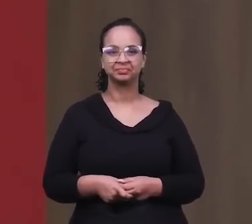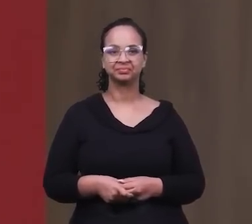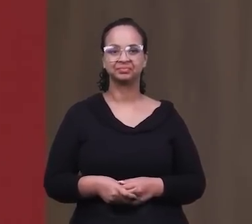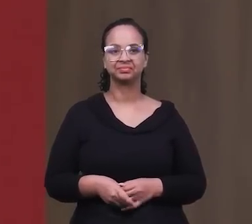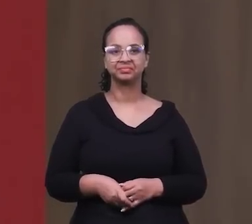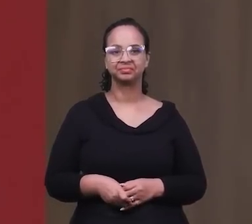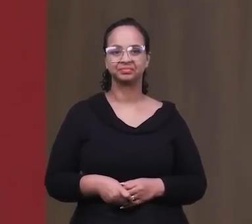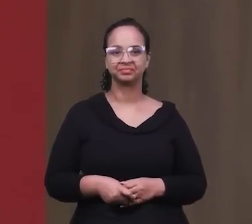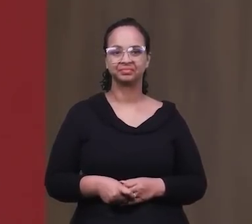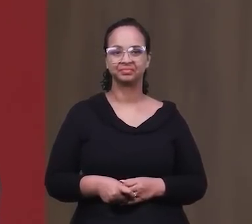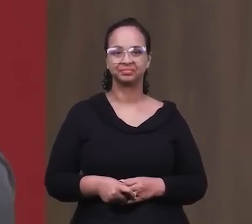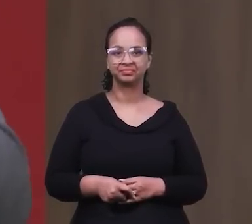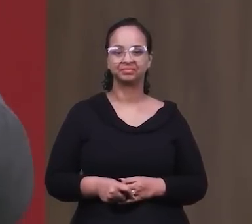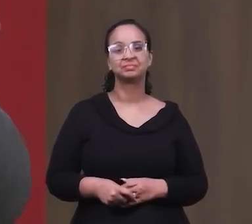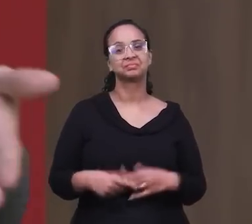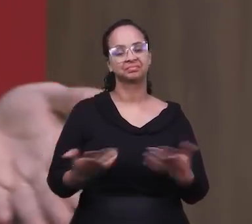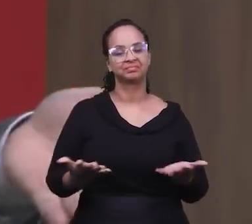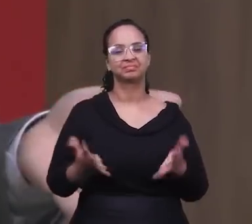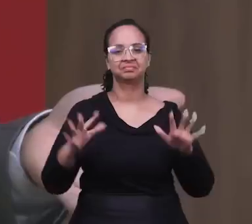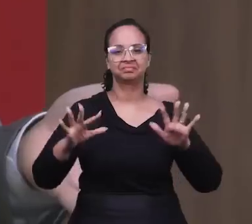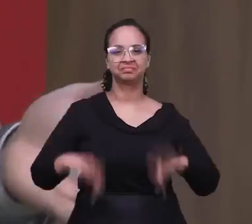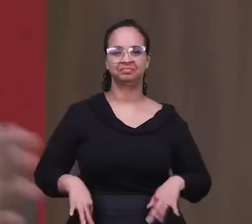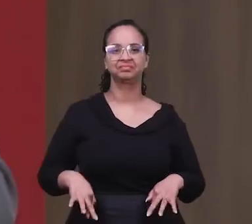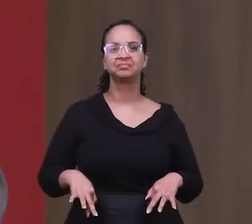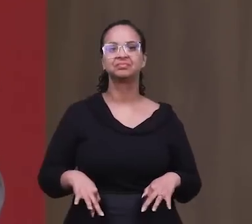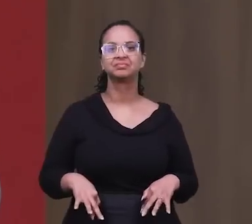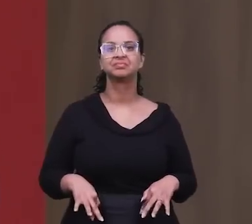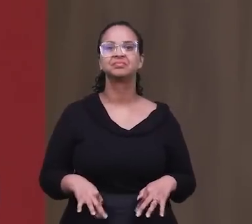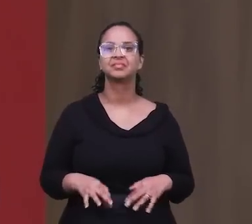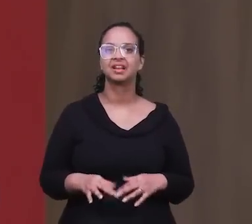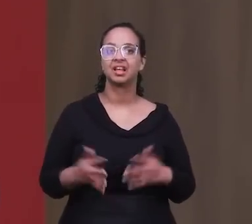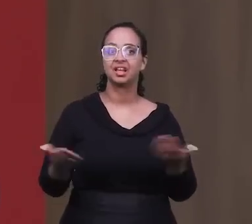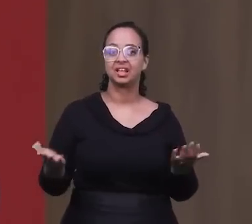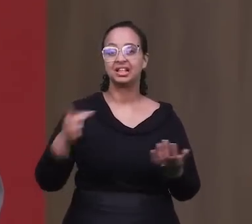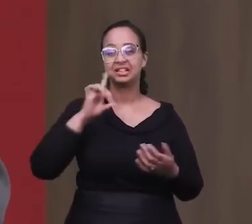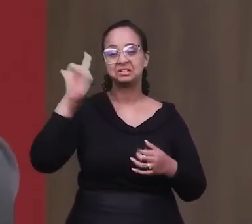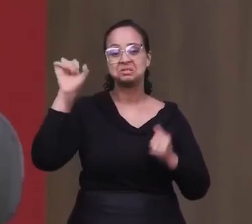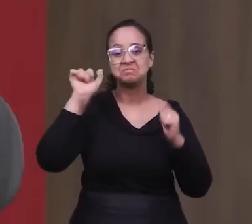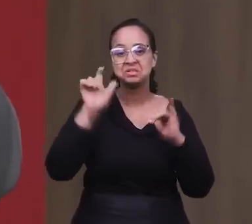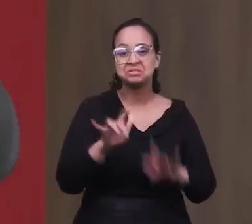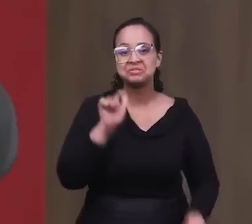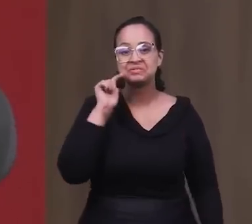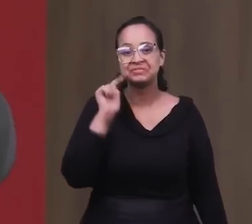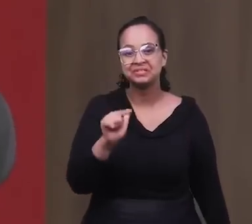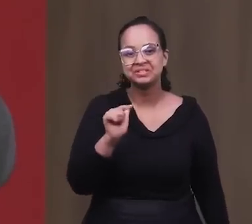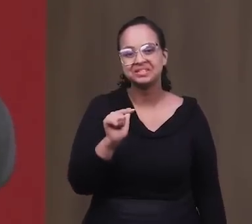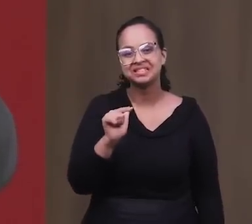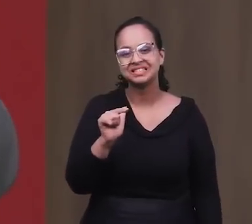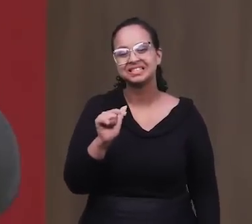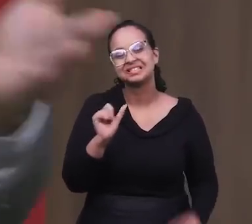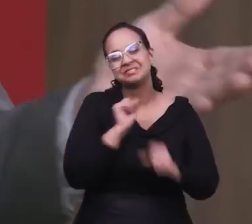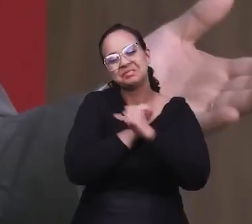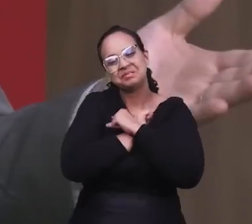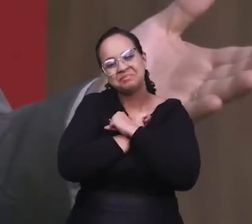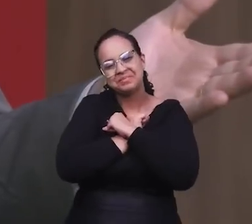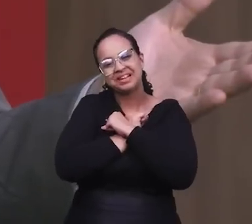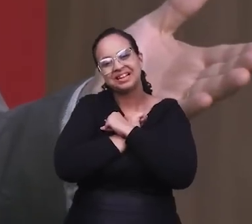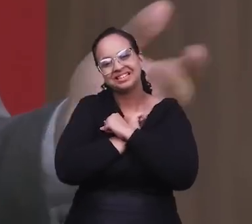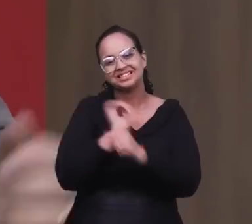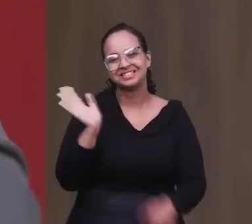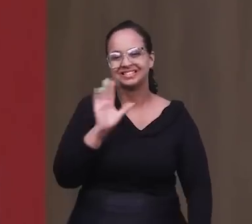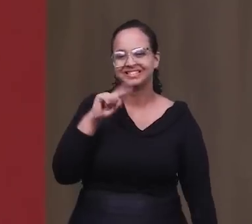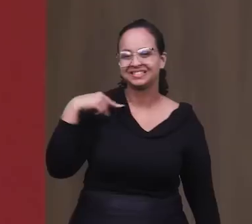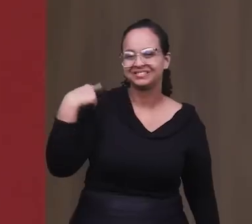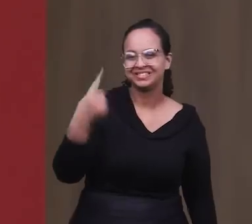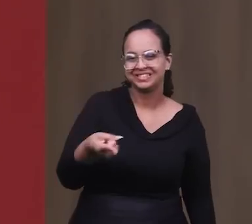ponto com ponto br estamos fechando assim mais uma edição do Manai News que Deus abençoe você e é claro um grande